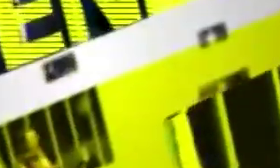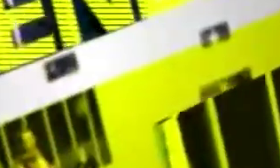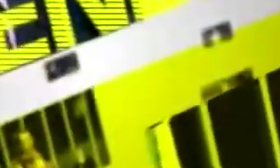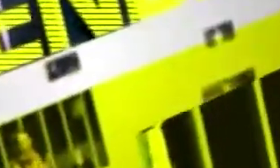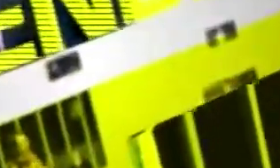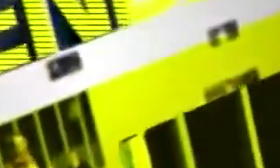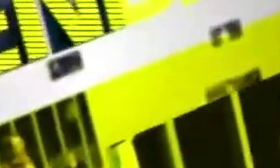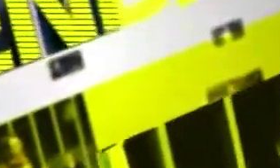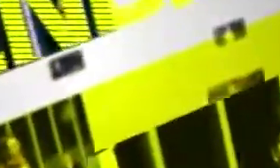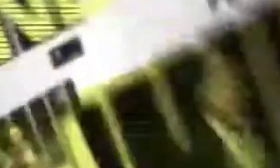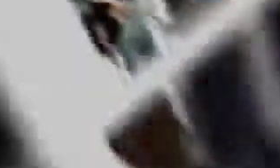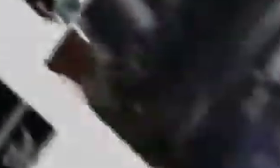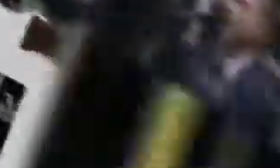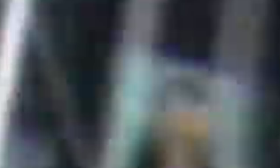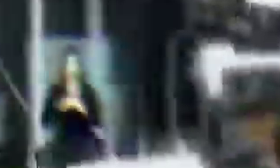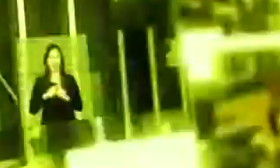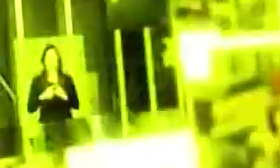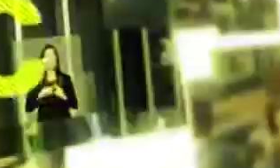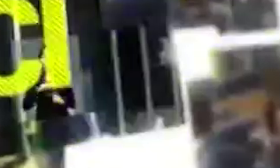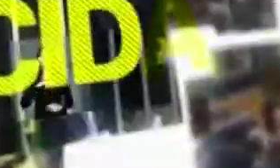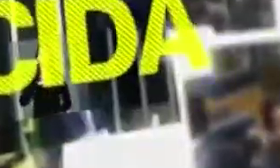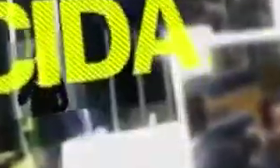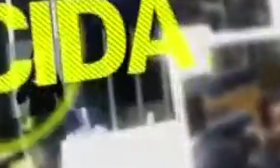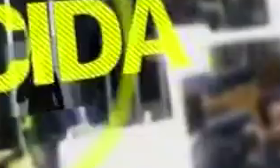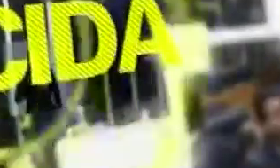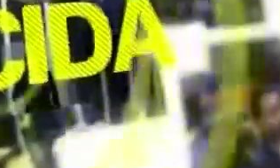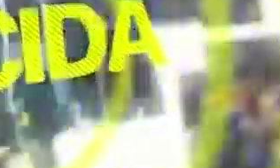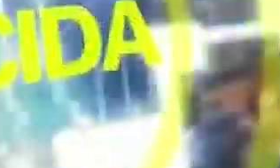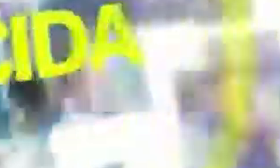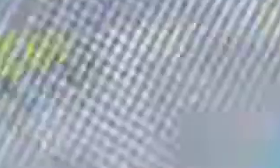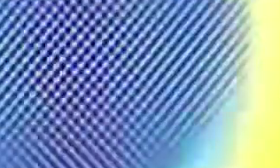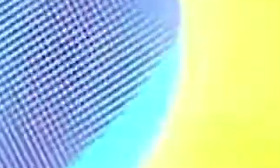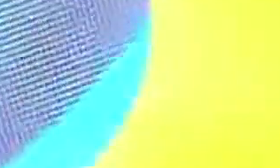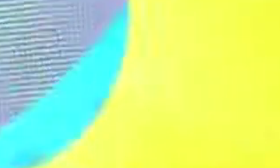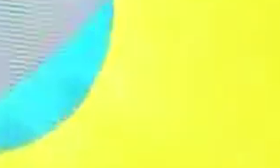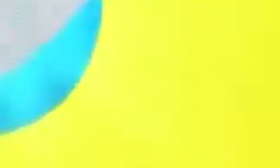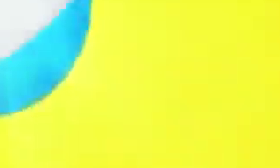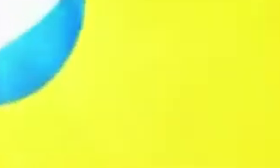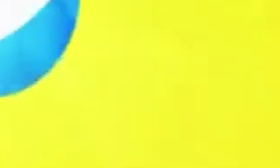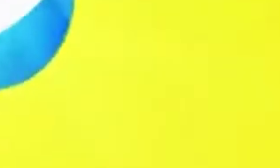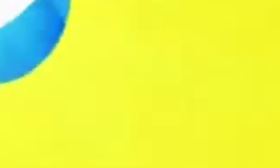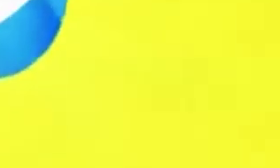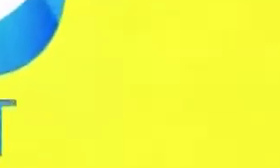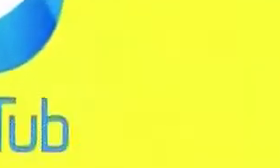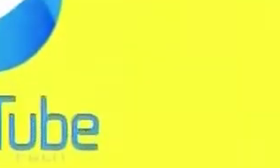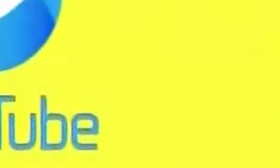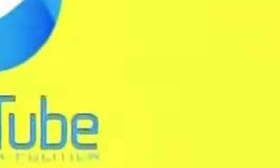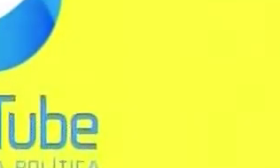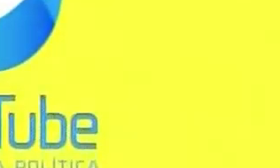Um segundo encaminhamento... ...no meu estado de São Paulo...